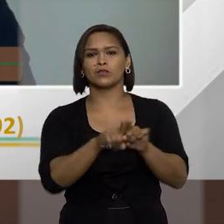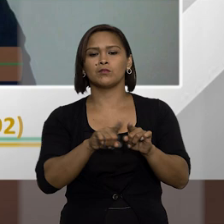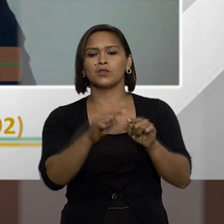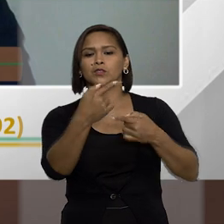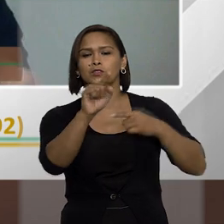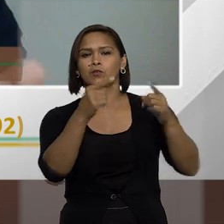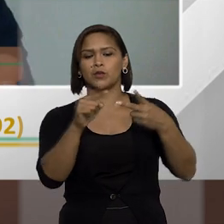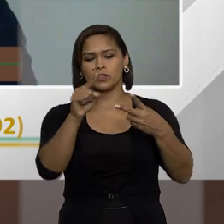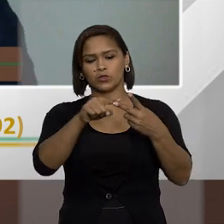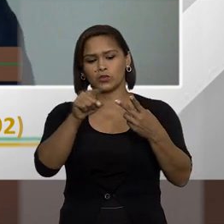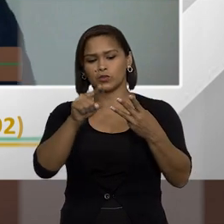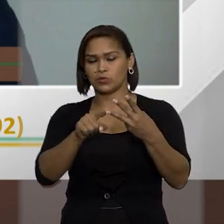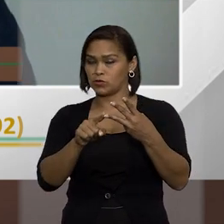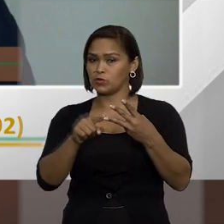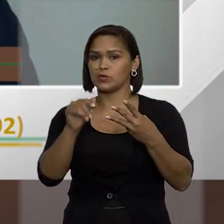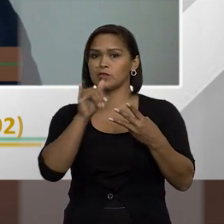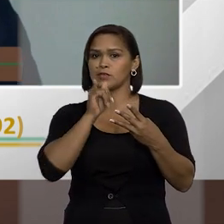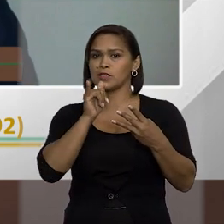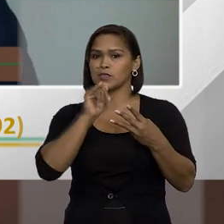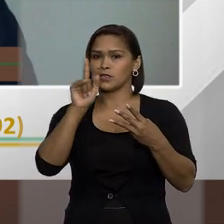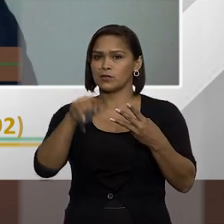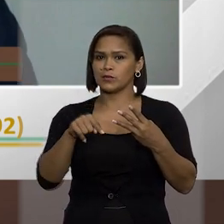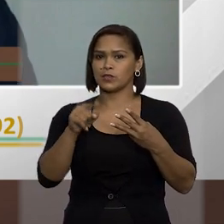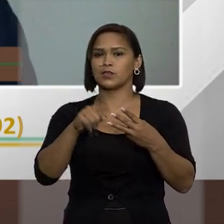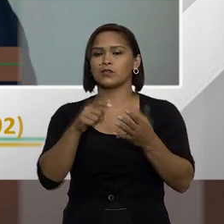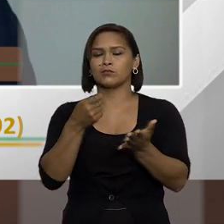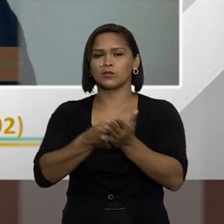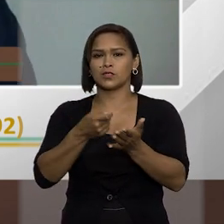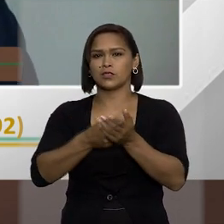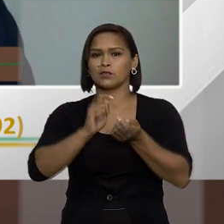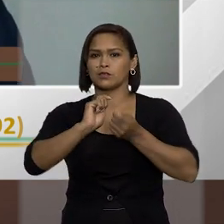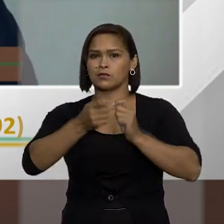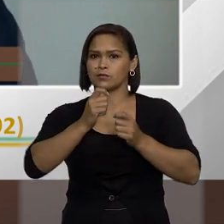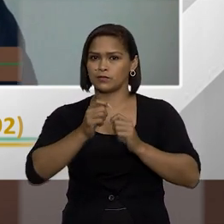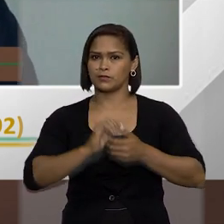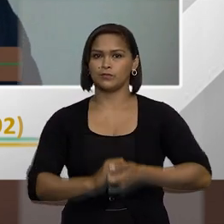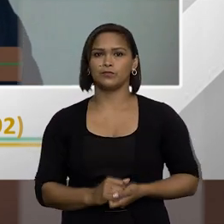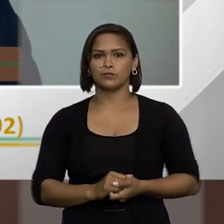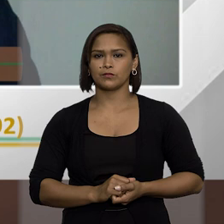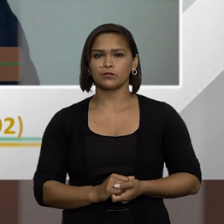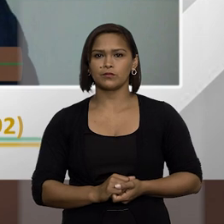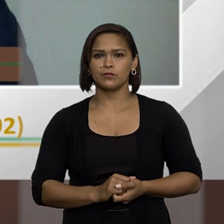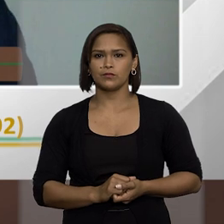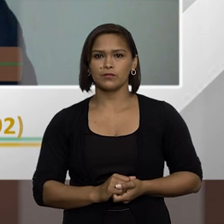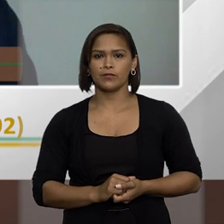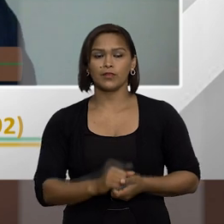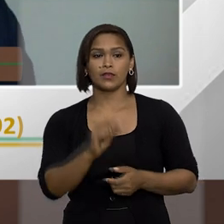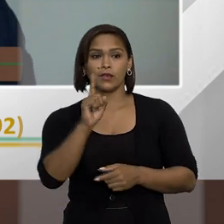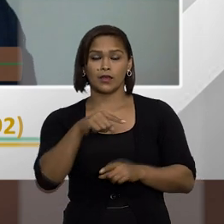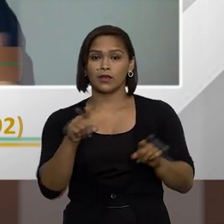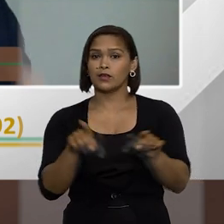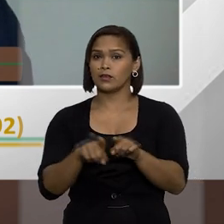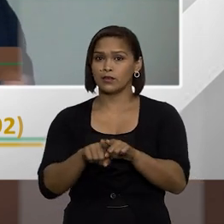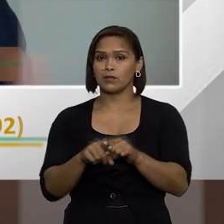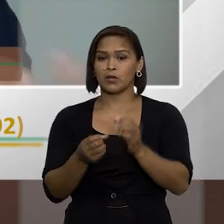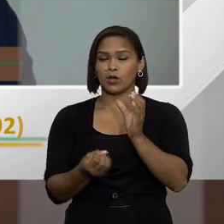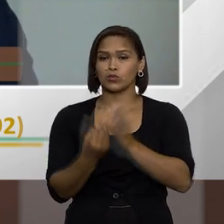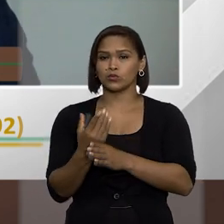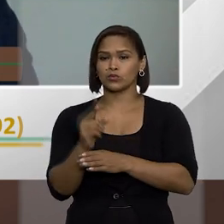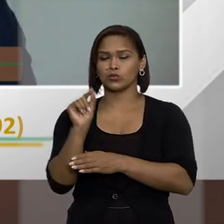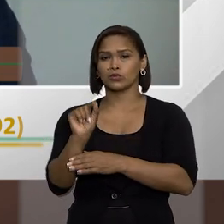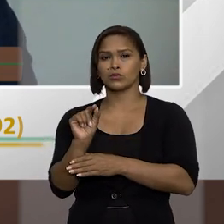também sobre outras esferas, a exemplo aqui da esfera de persecução administrativa. E até quando